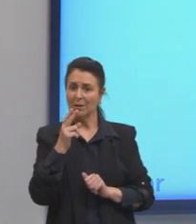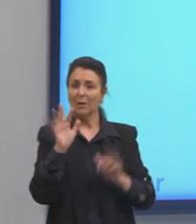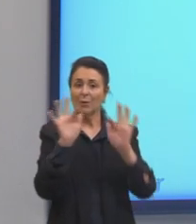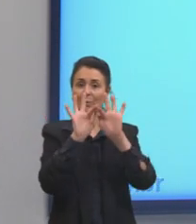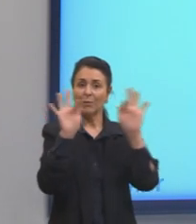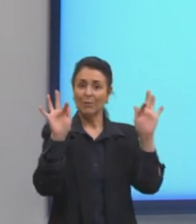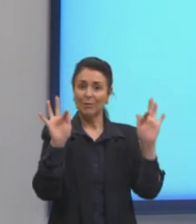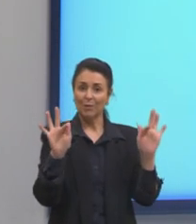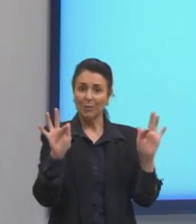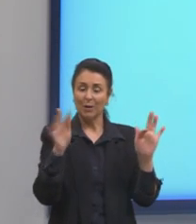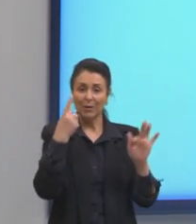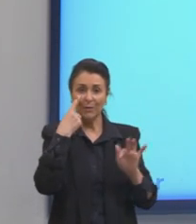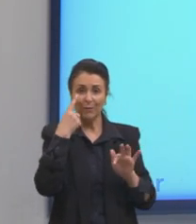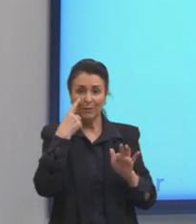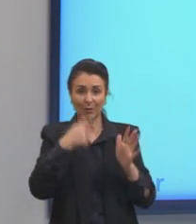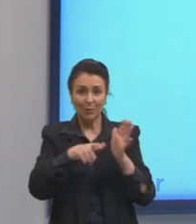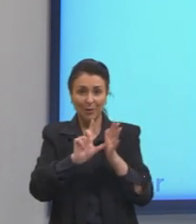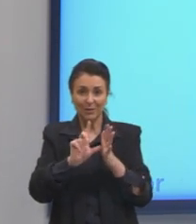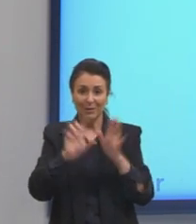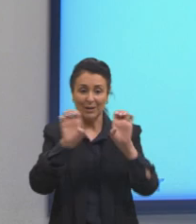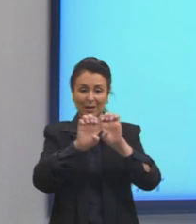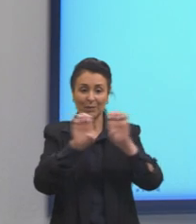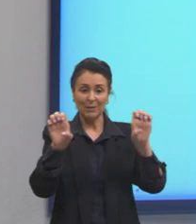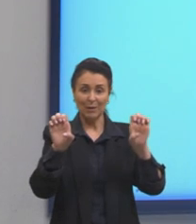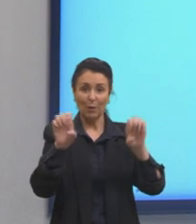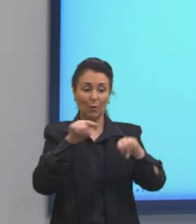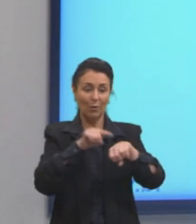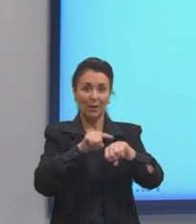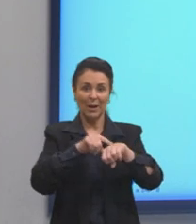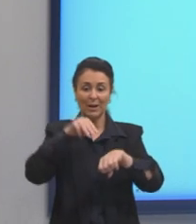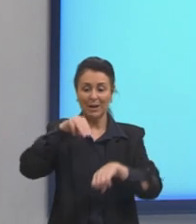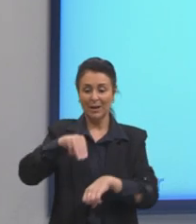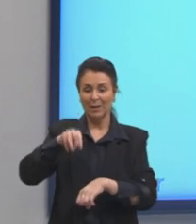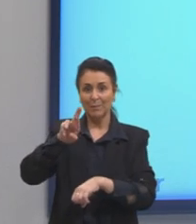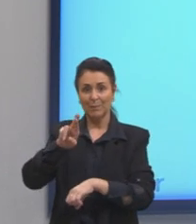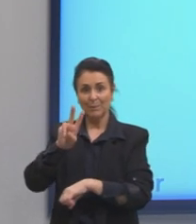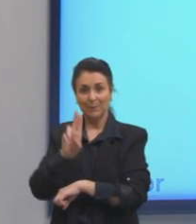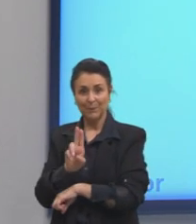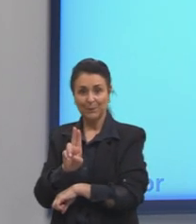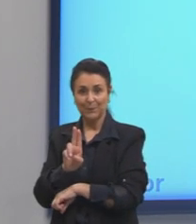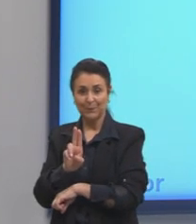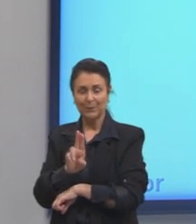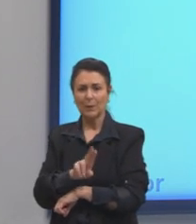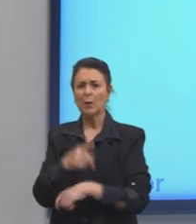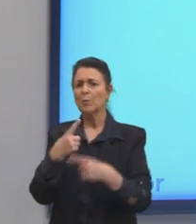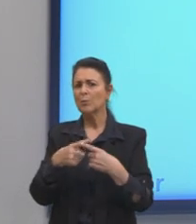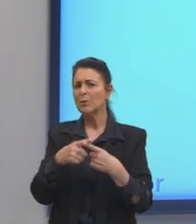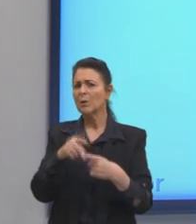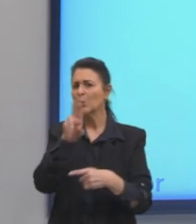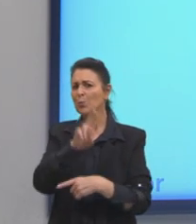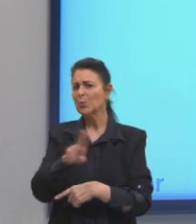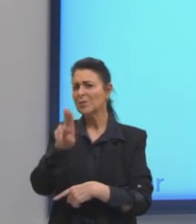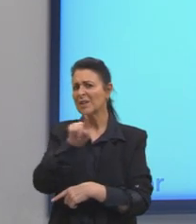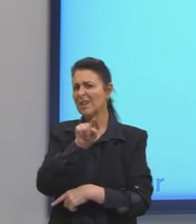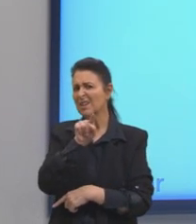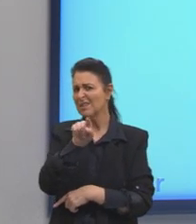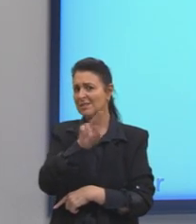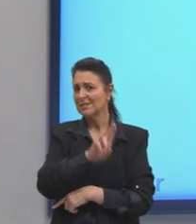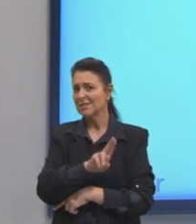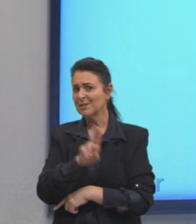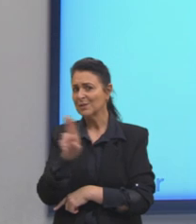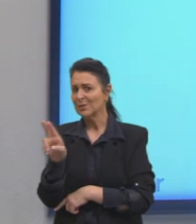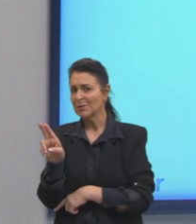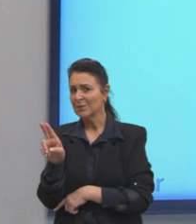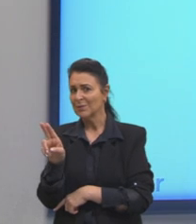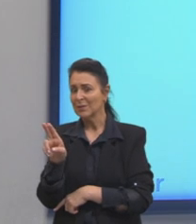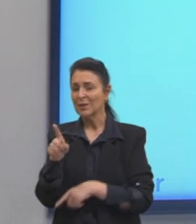gente viu antes, a equação horária do MRU. Ela tem esse nome, né? Porque a gente consegue